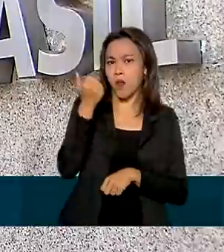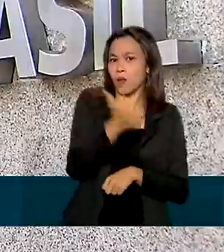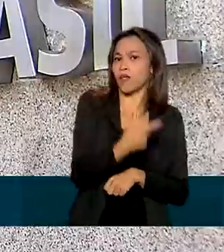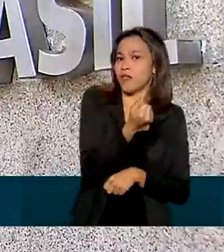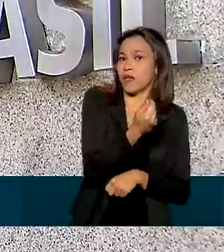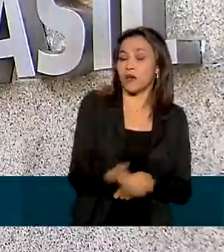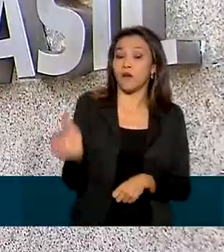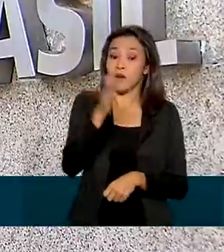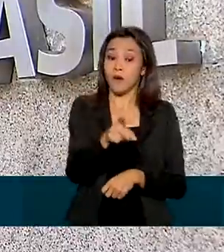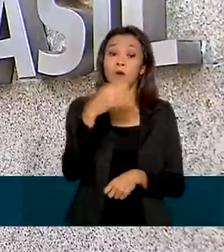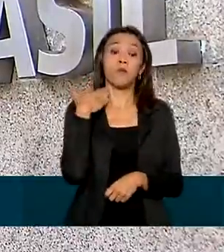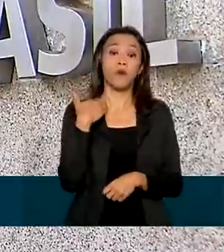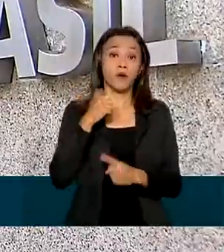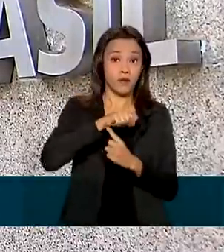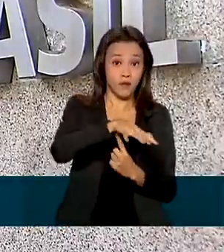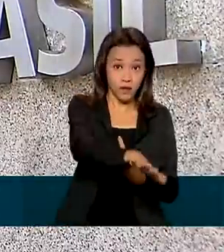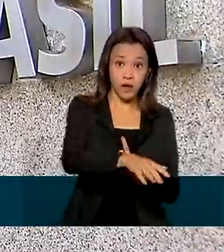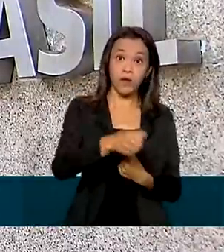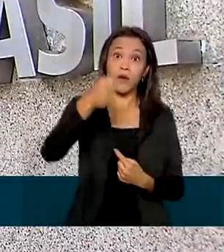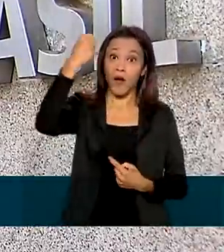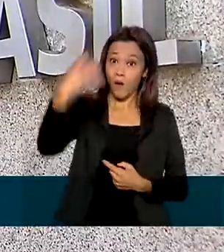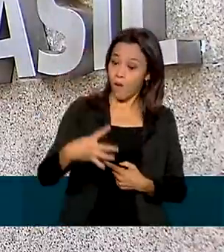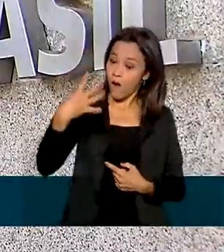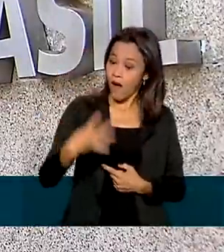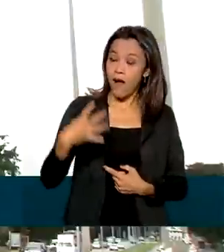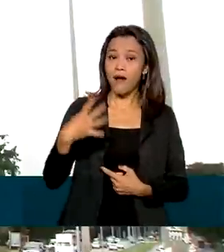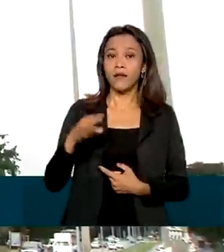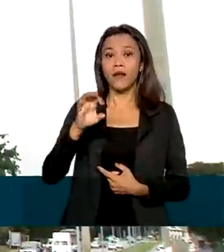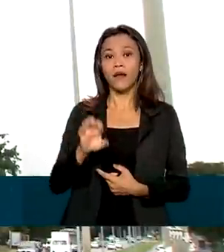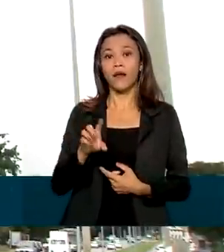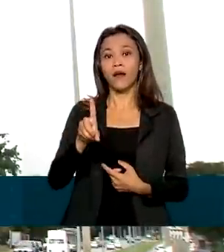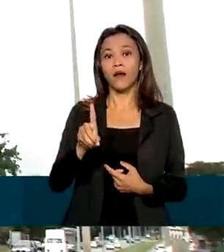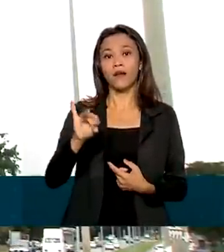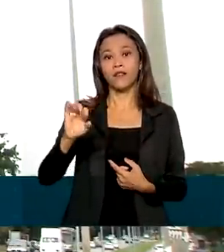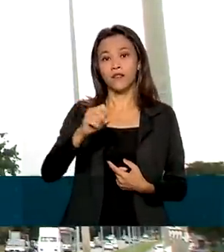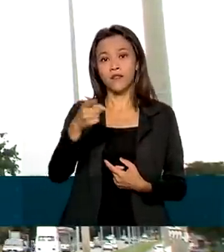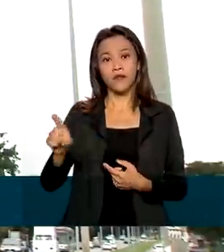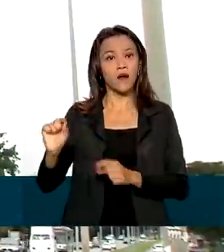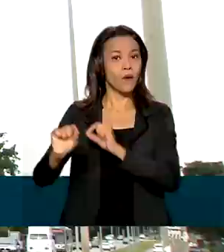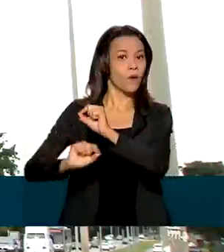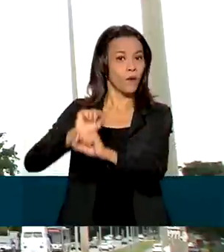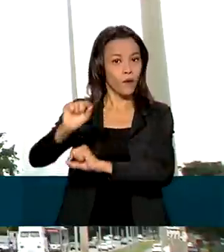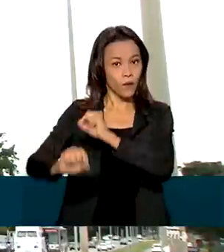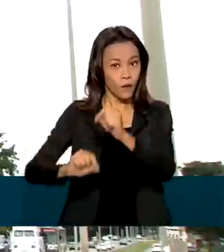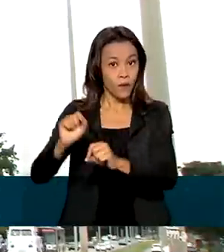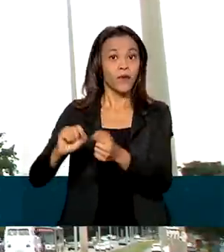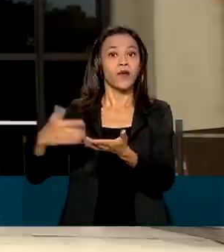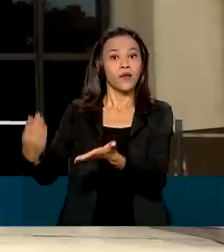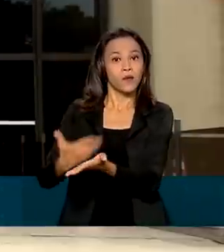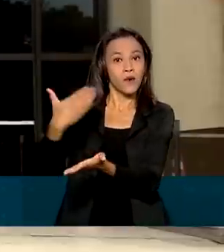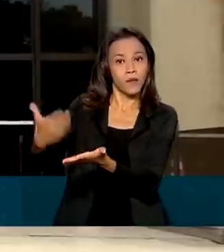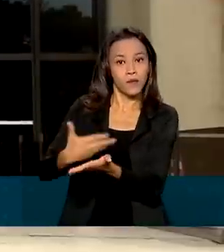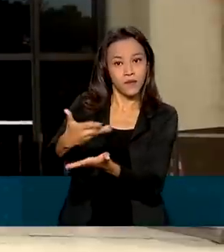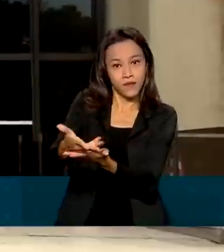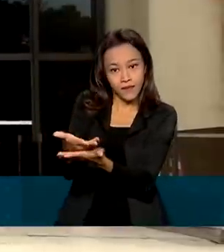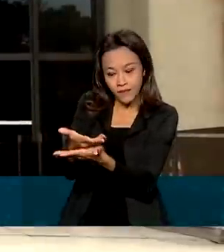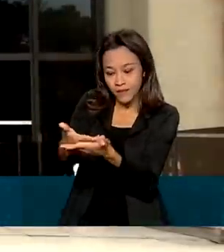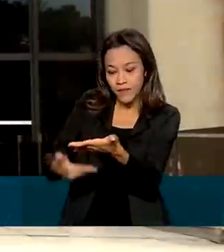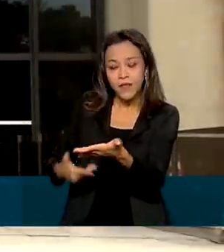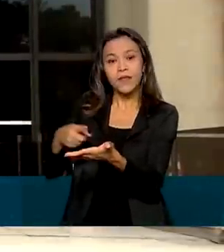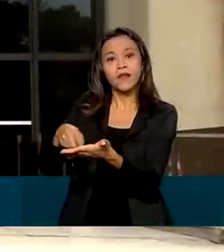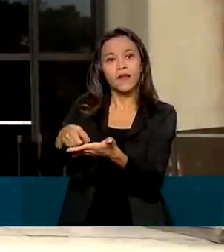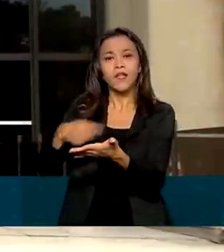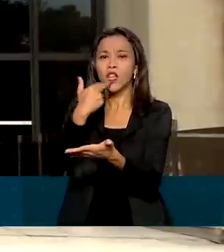Central ganhou a quarta edição do prêmio internacional da publicação especializada Central Banking, na categoria